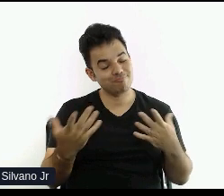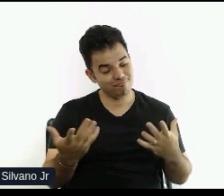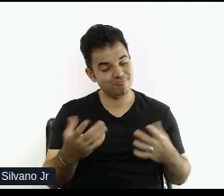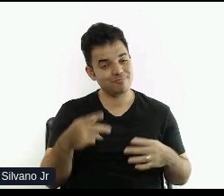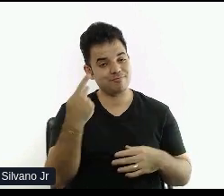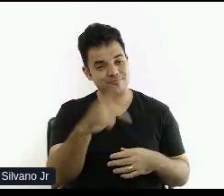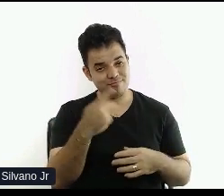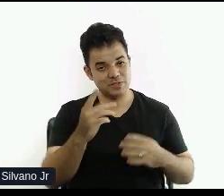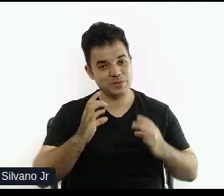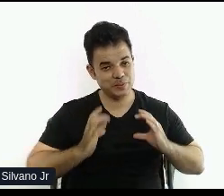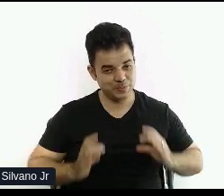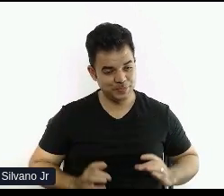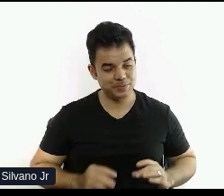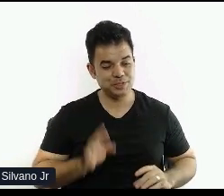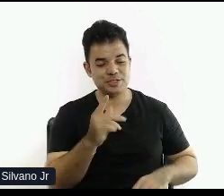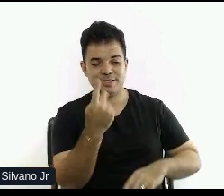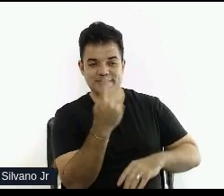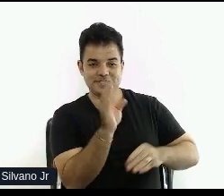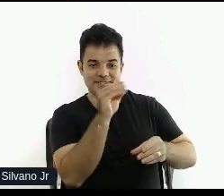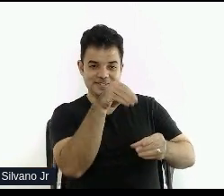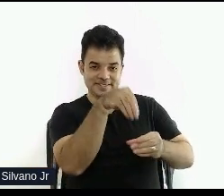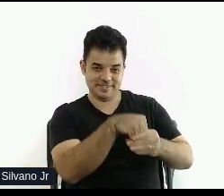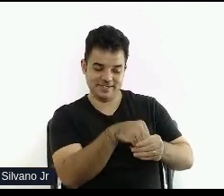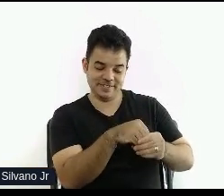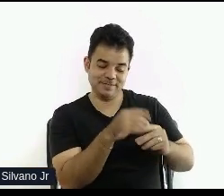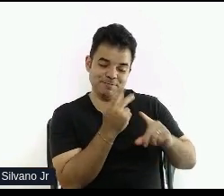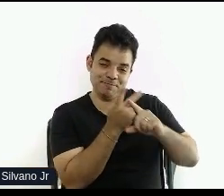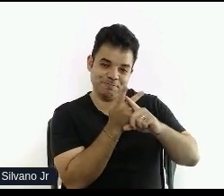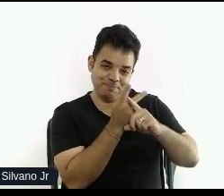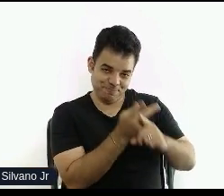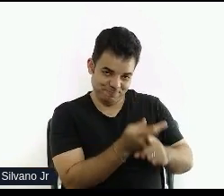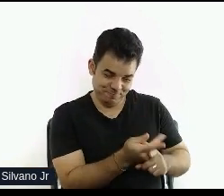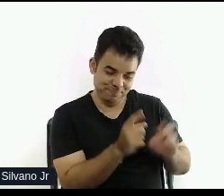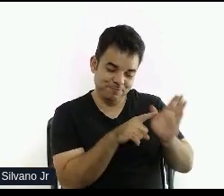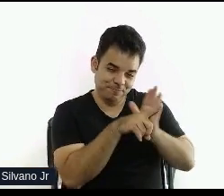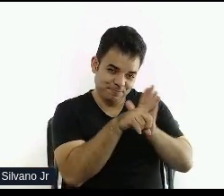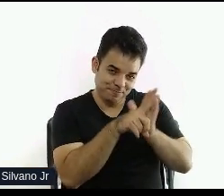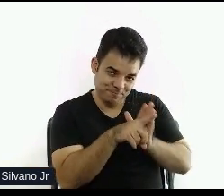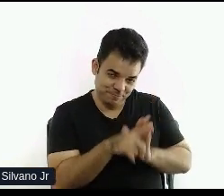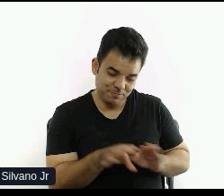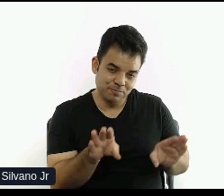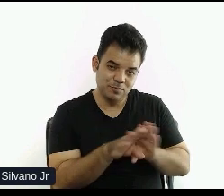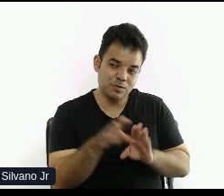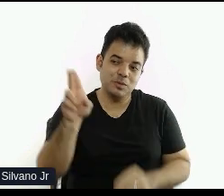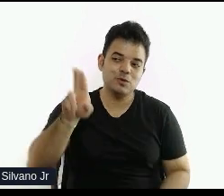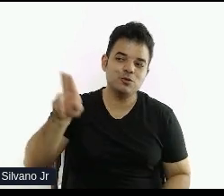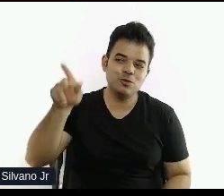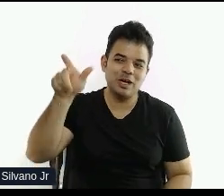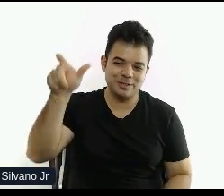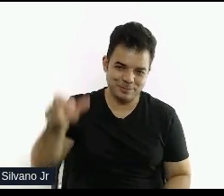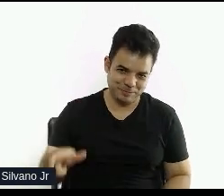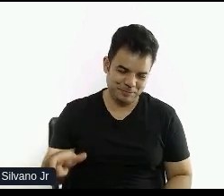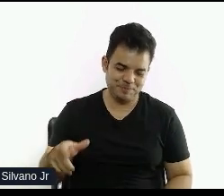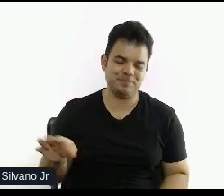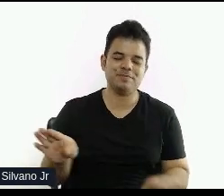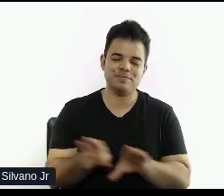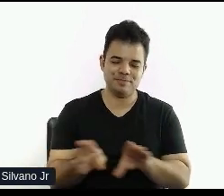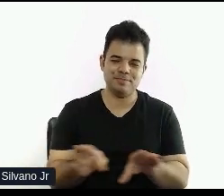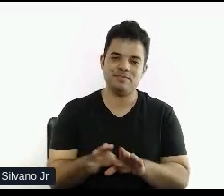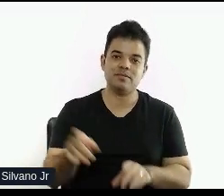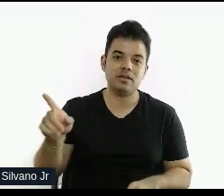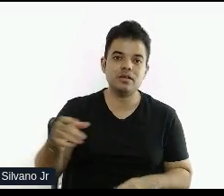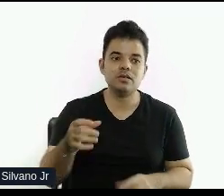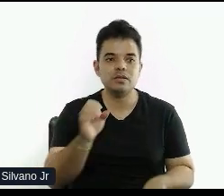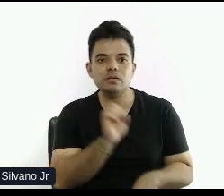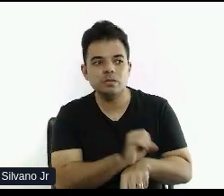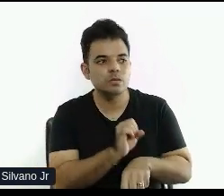esperado, tanto desses mecanismos de busca, quanto dos próprios usuários. Então, os usuários estão cada vez mais esperando